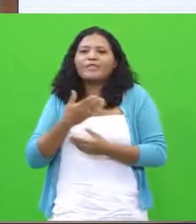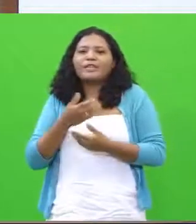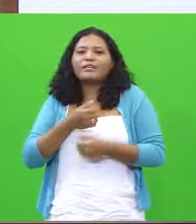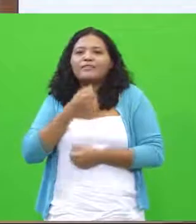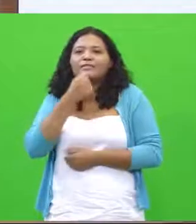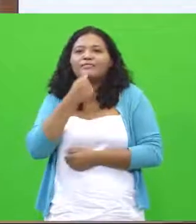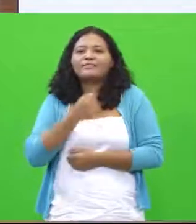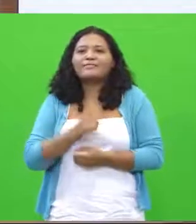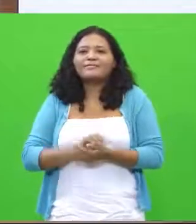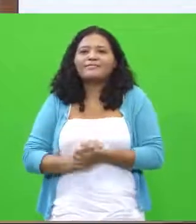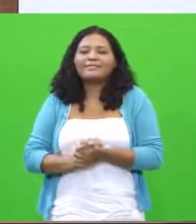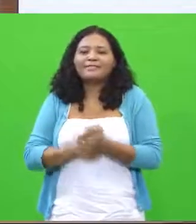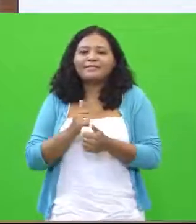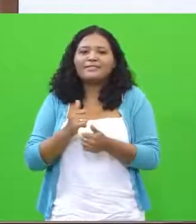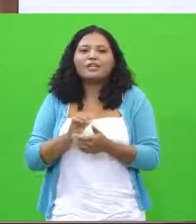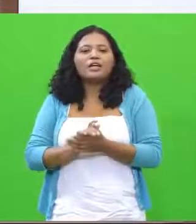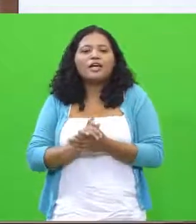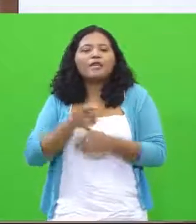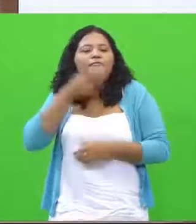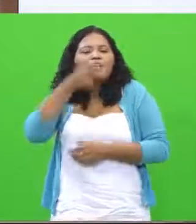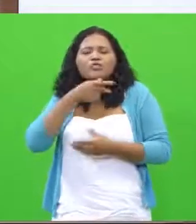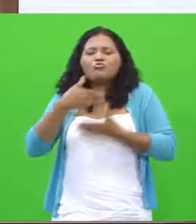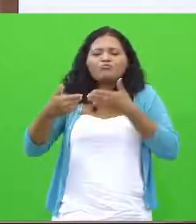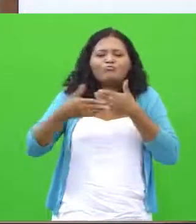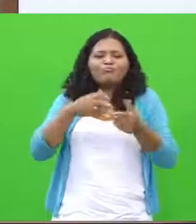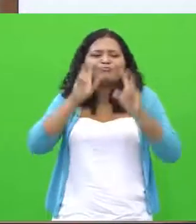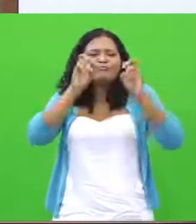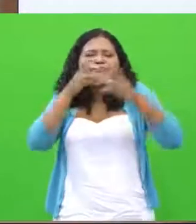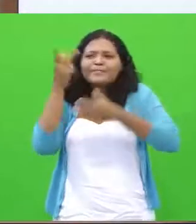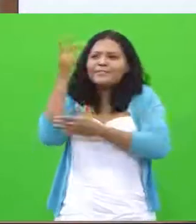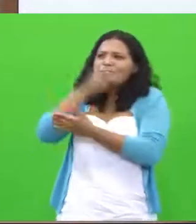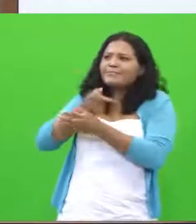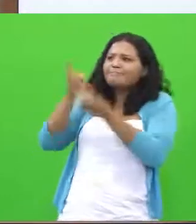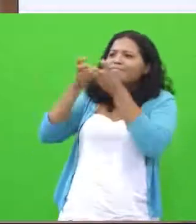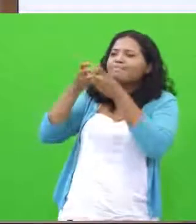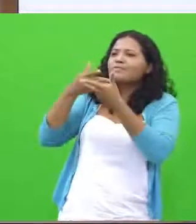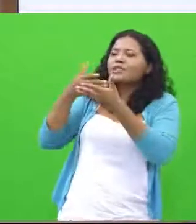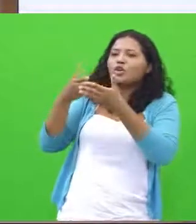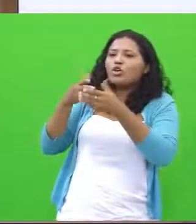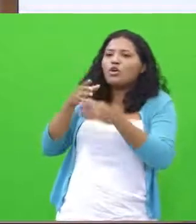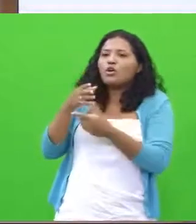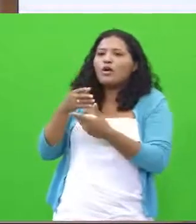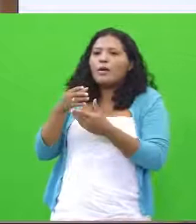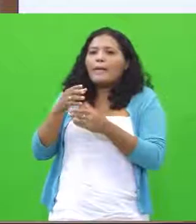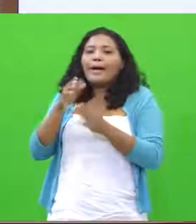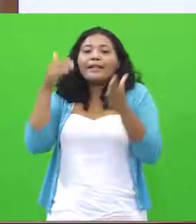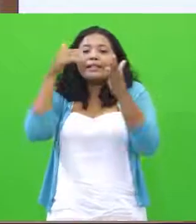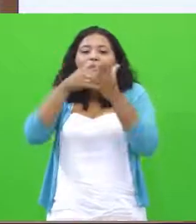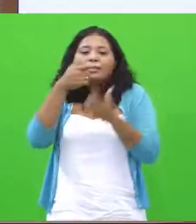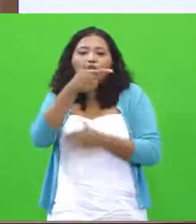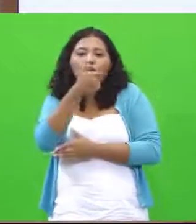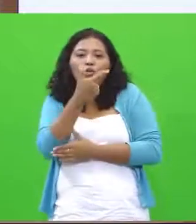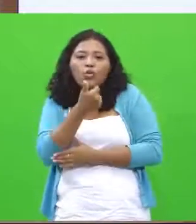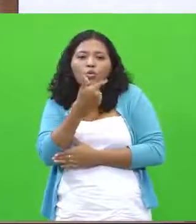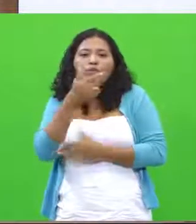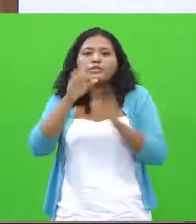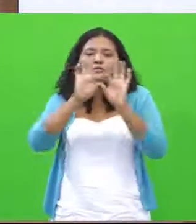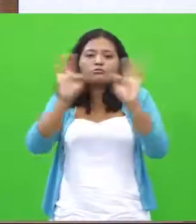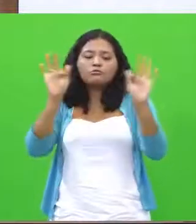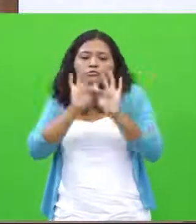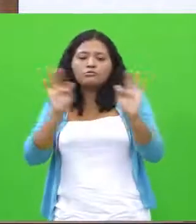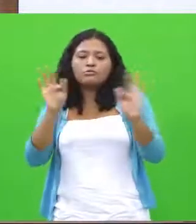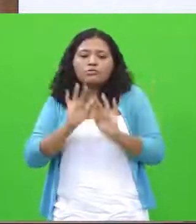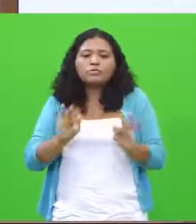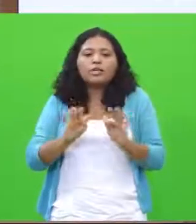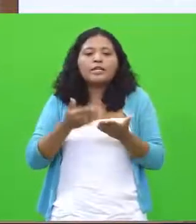pudessem escrever o que quisessem sobre a imagem nem mais nem menos que 12 linhas e sempre